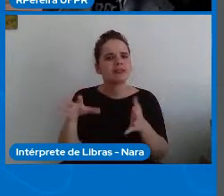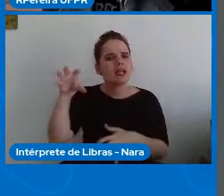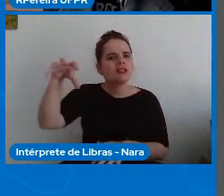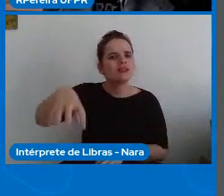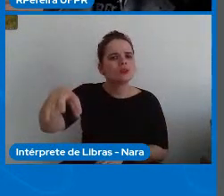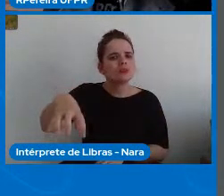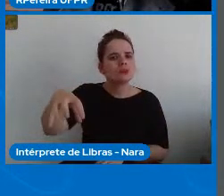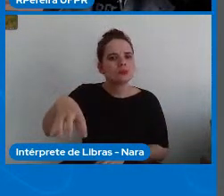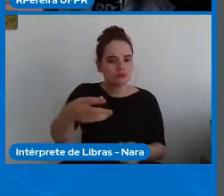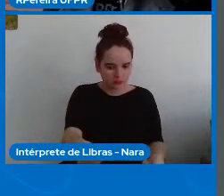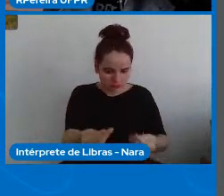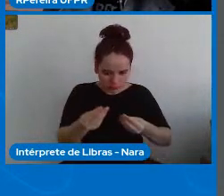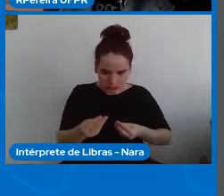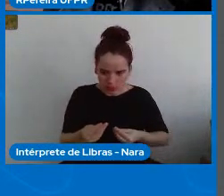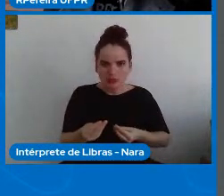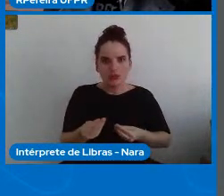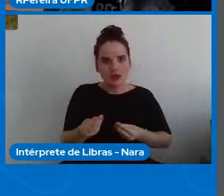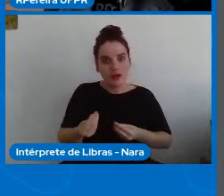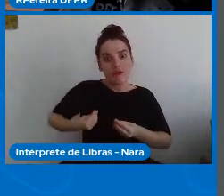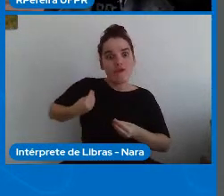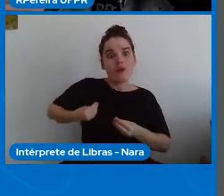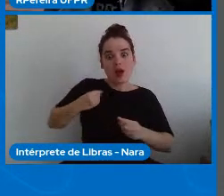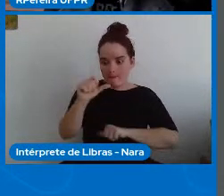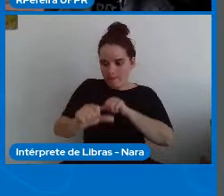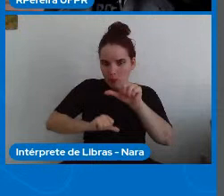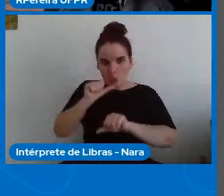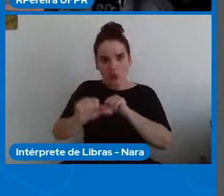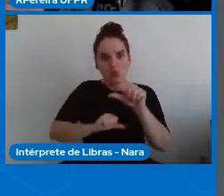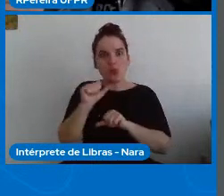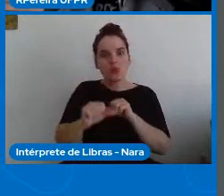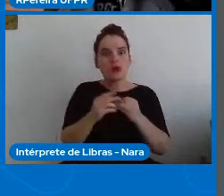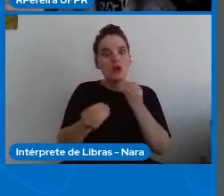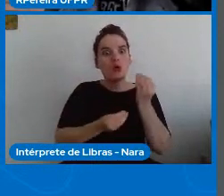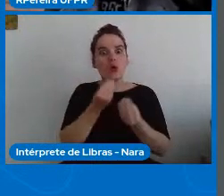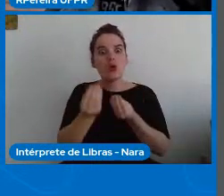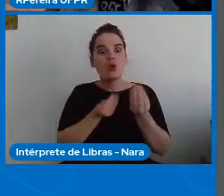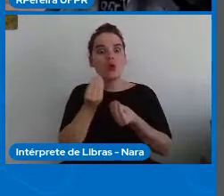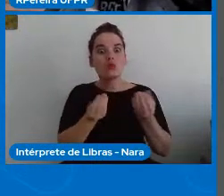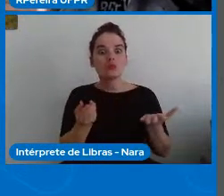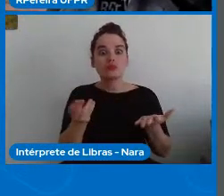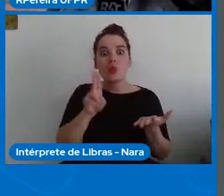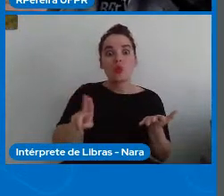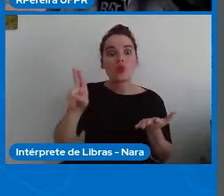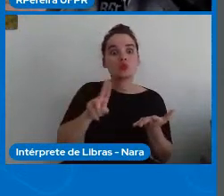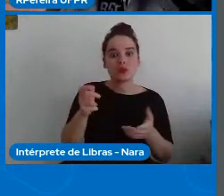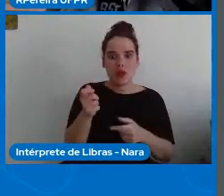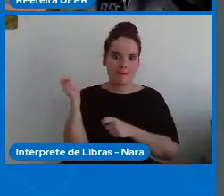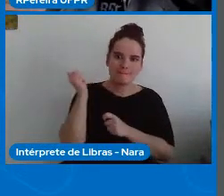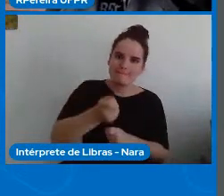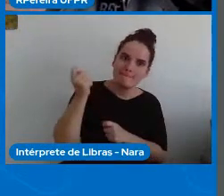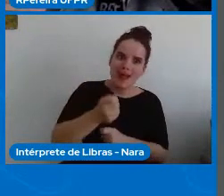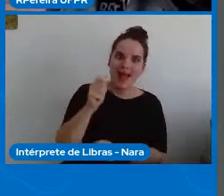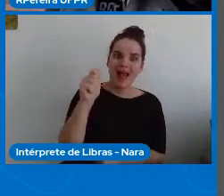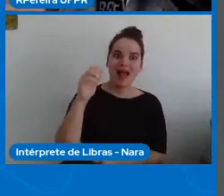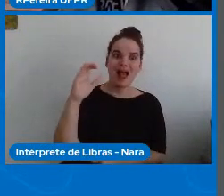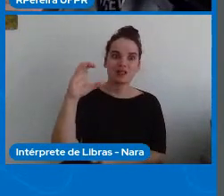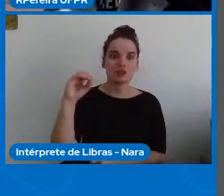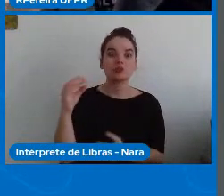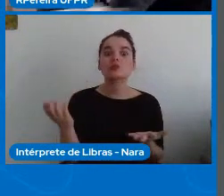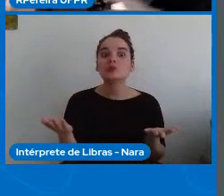tribo poderiam ser esperadas com o resultado do aumento e da posse de uso do machado de aço?